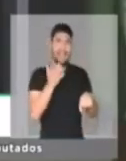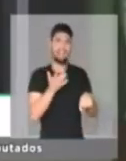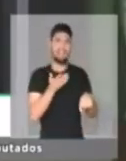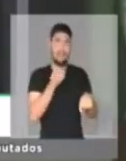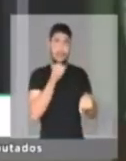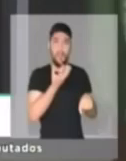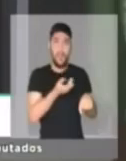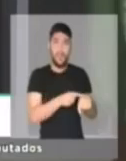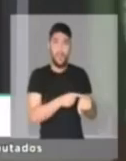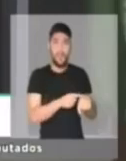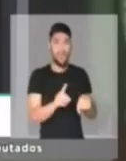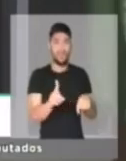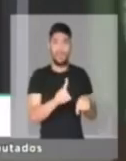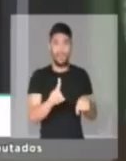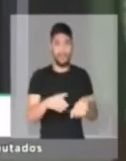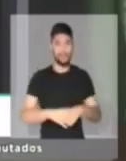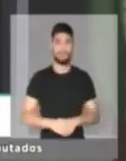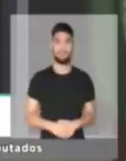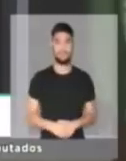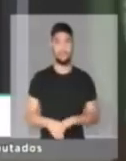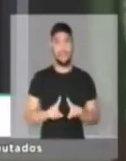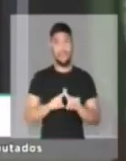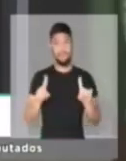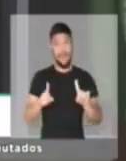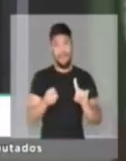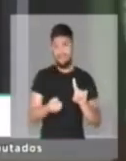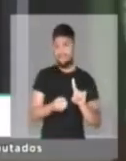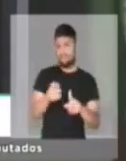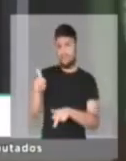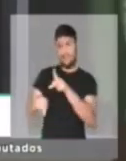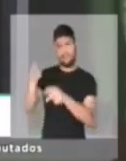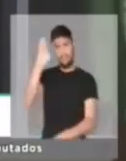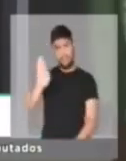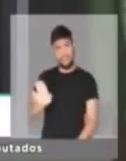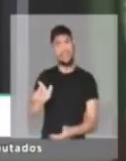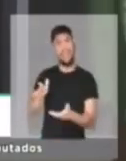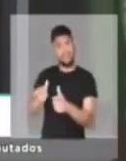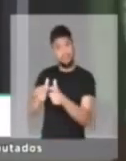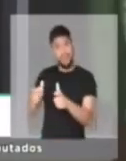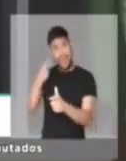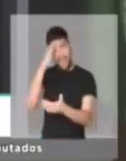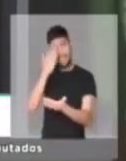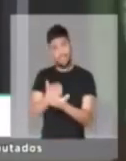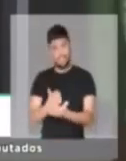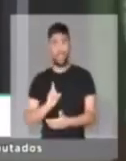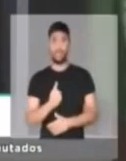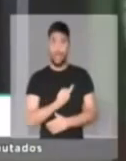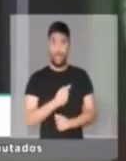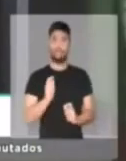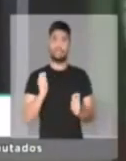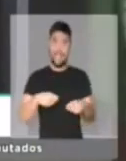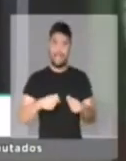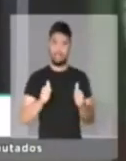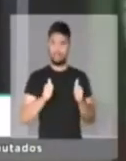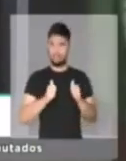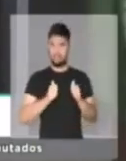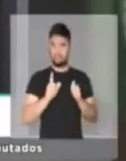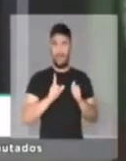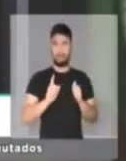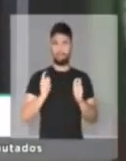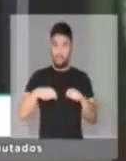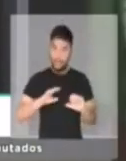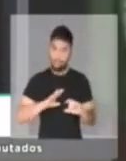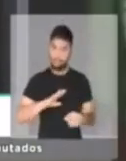nós as escolhas não são muitas. Só que milhões de brasileiros ainda acreditam que temos uma escolha. E as eleições do ano